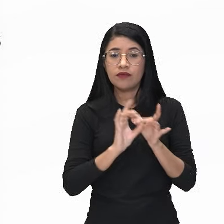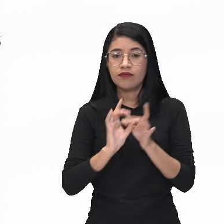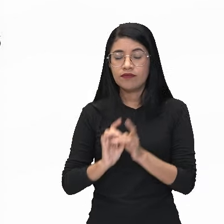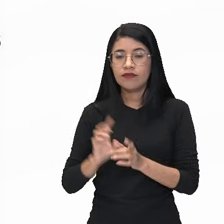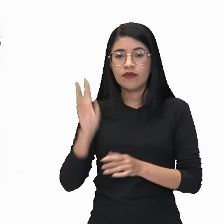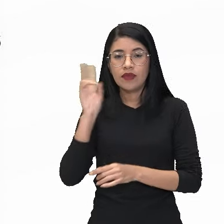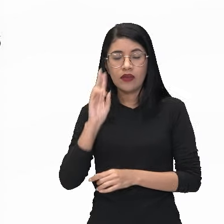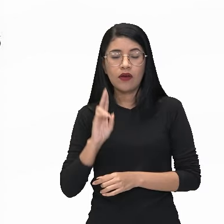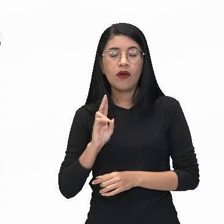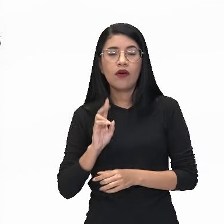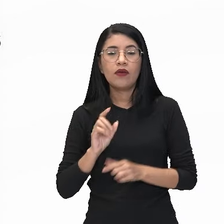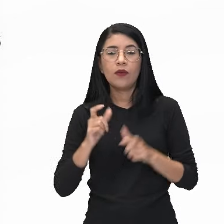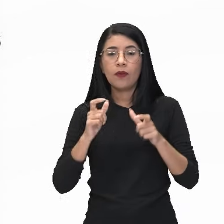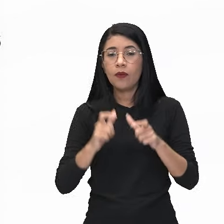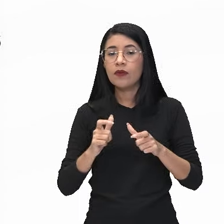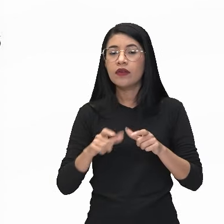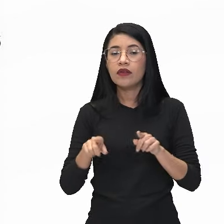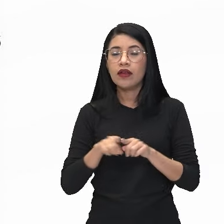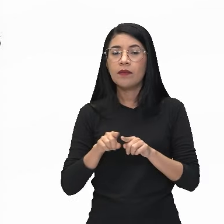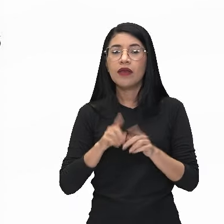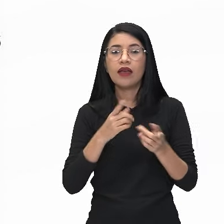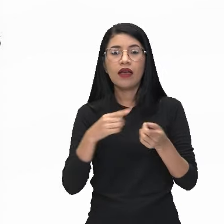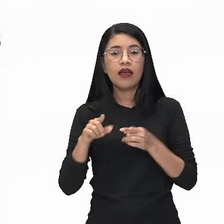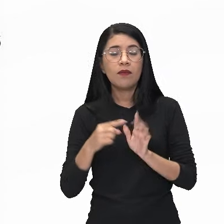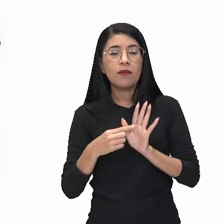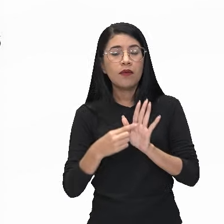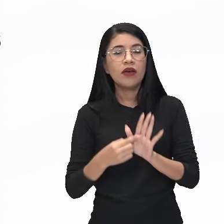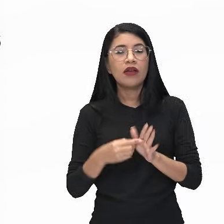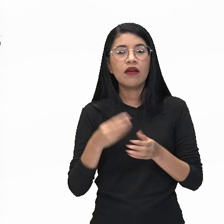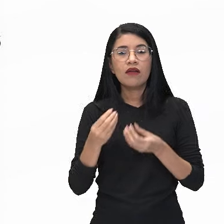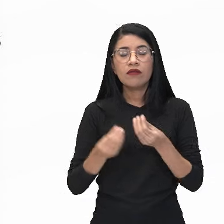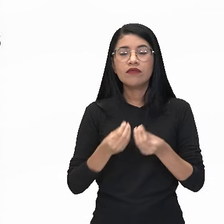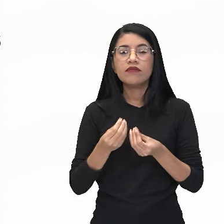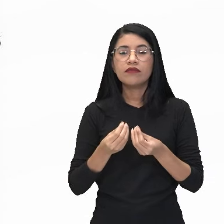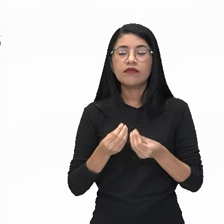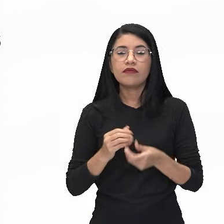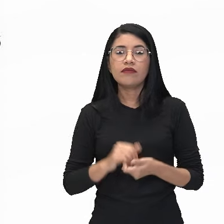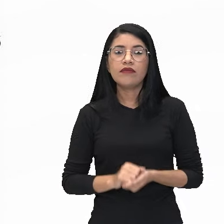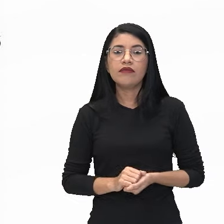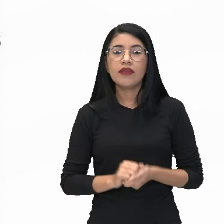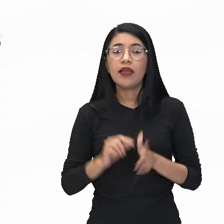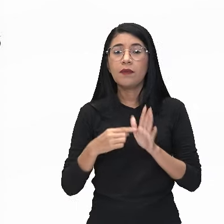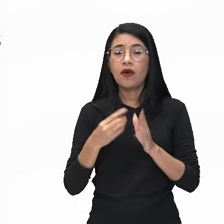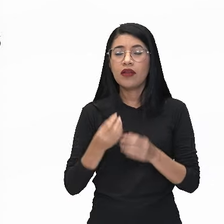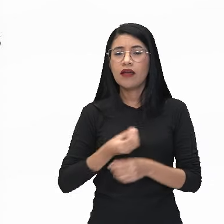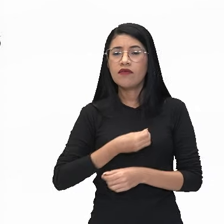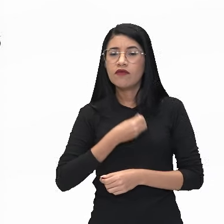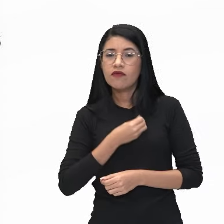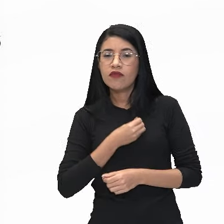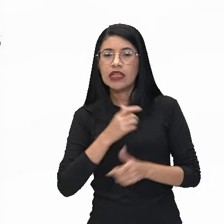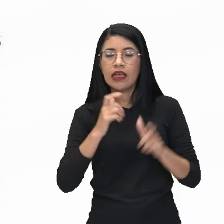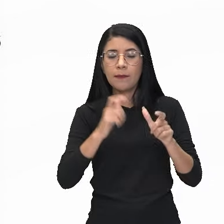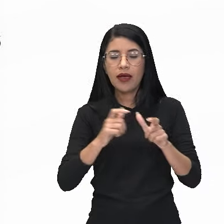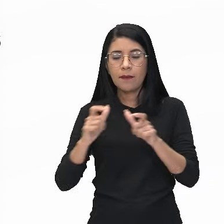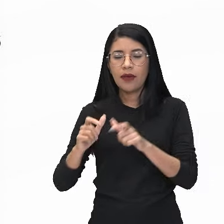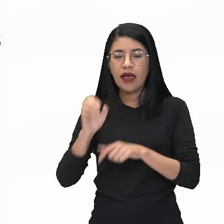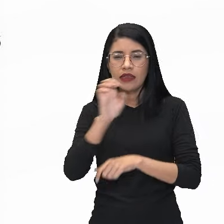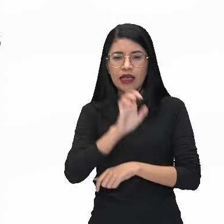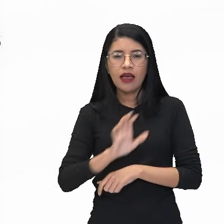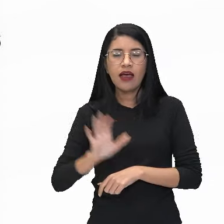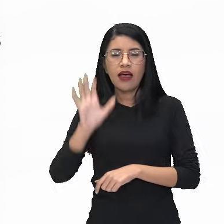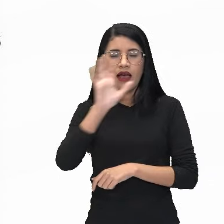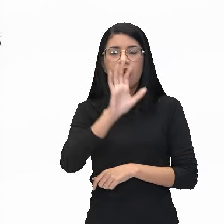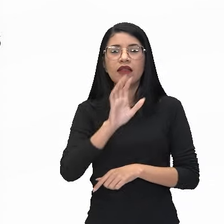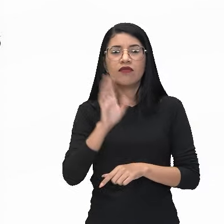histórico-geográfico, a canção mostra, essa canção que nós acabamos de ver, mostra realidades de regiões diferentes no